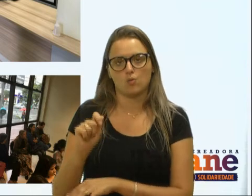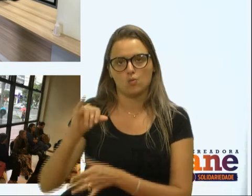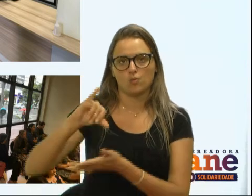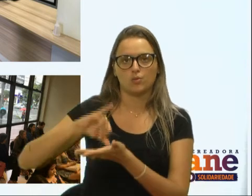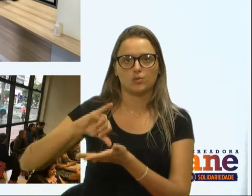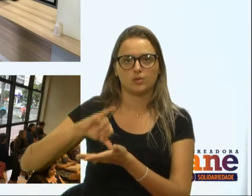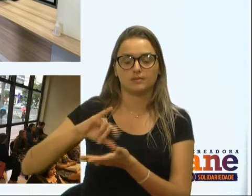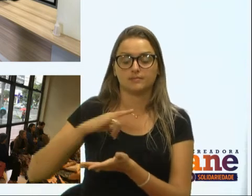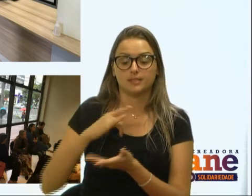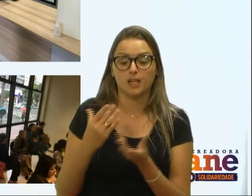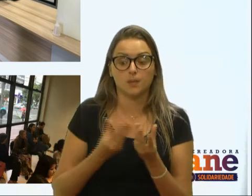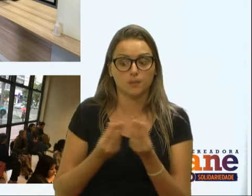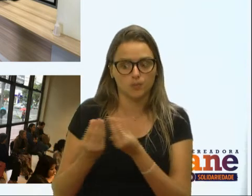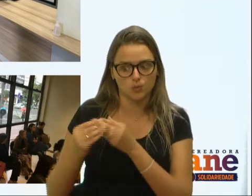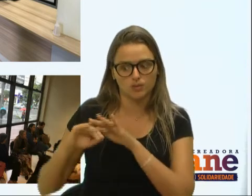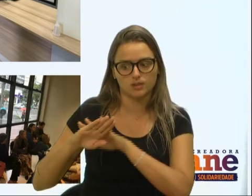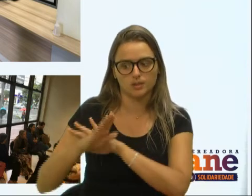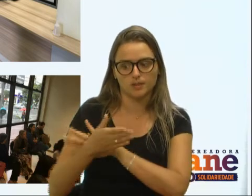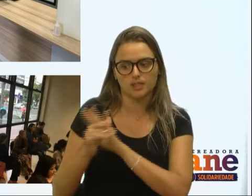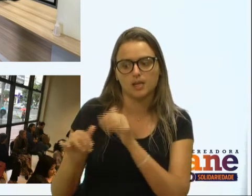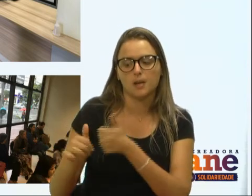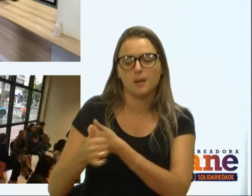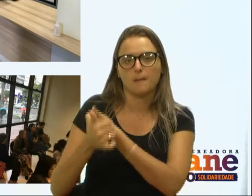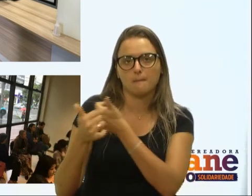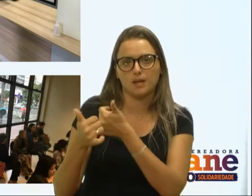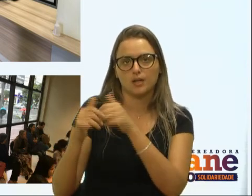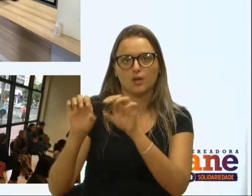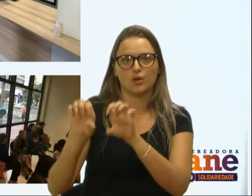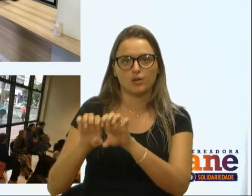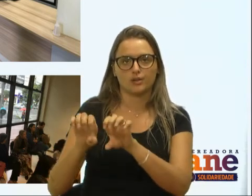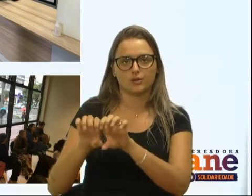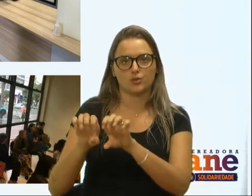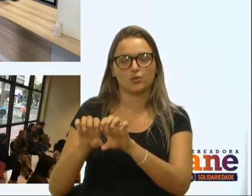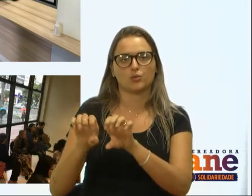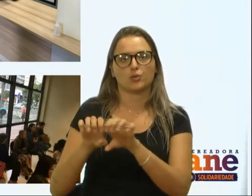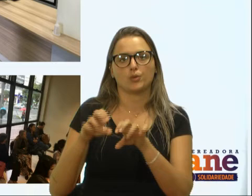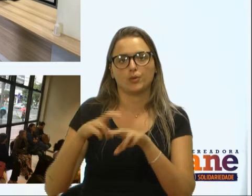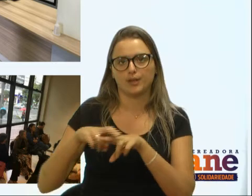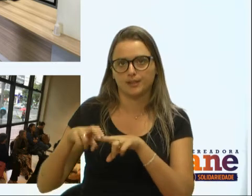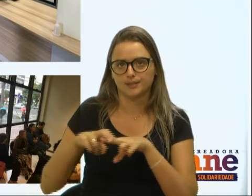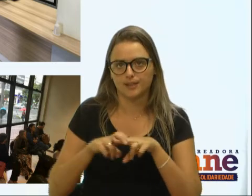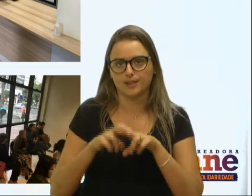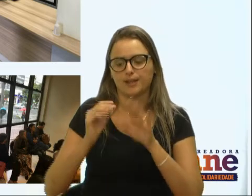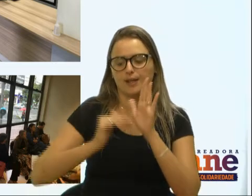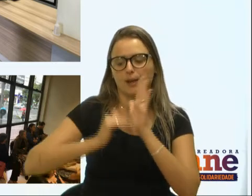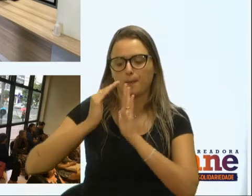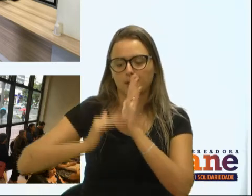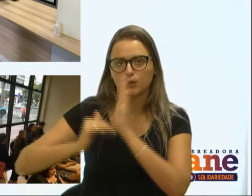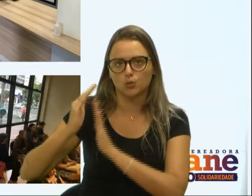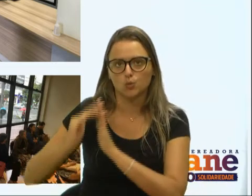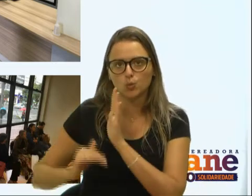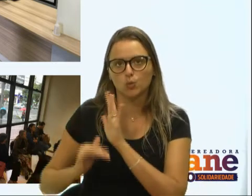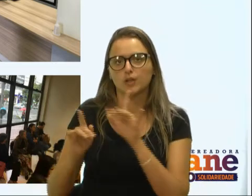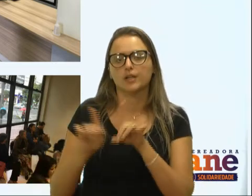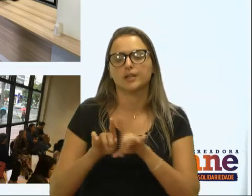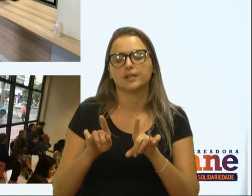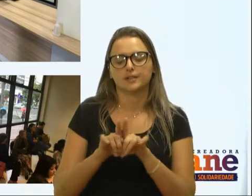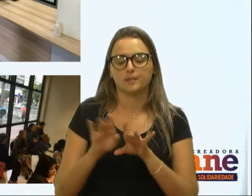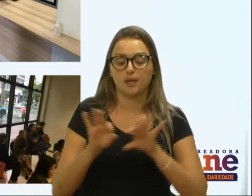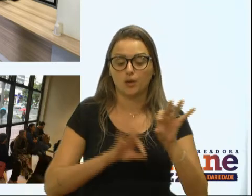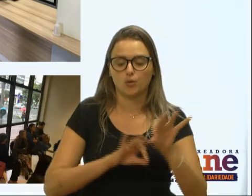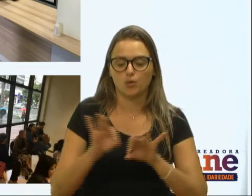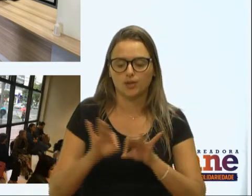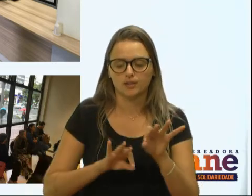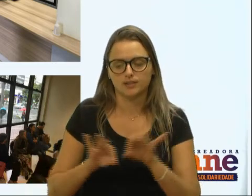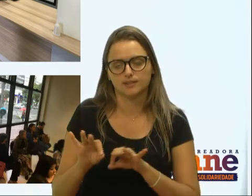bastante melhoria em relação à infraestrutura, as cadeiras, a pintura, redirecionamento, mas,